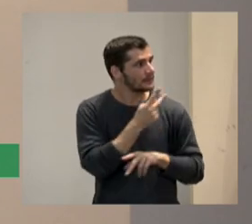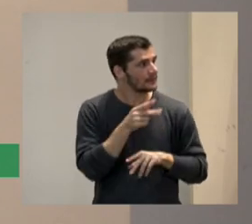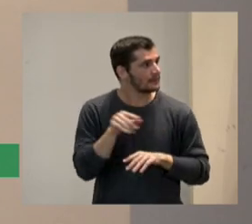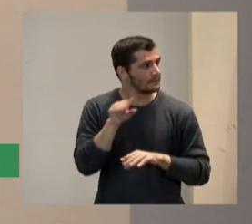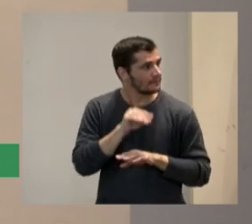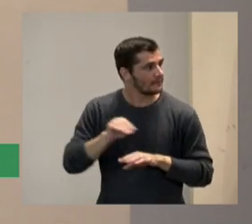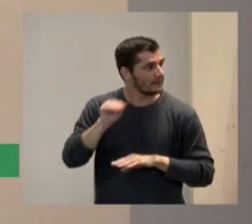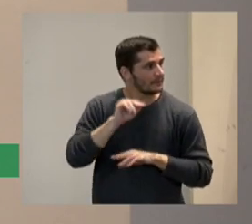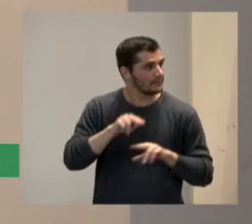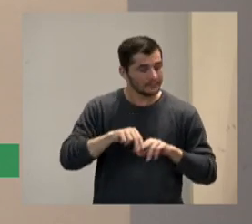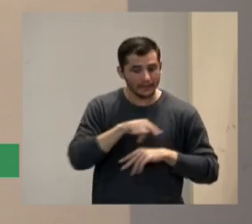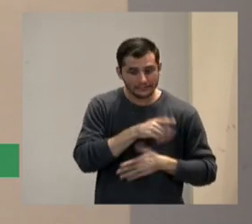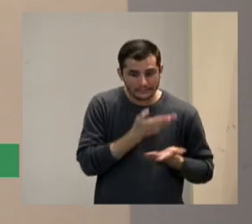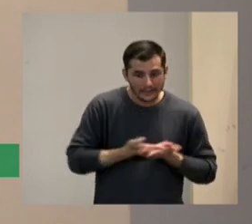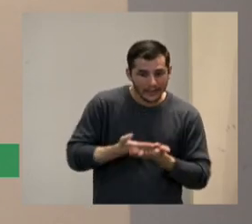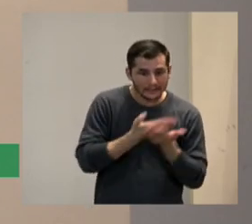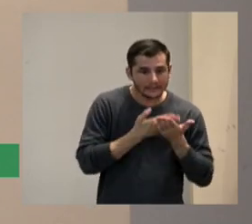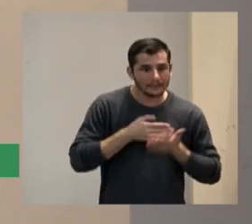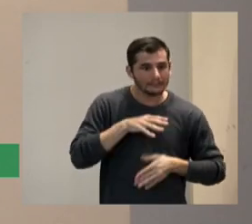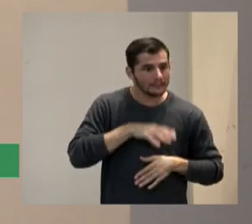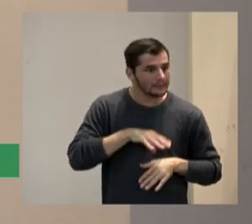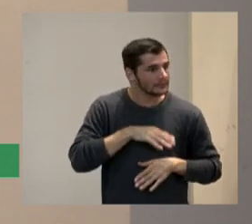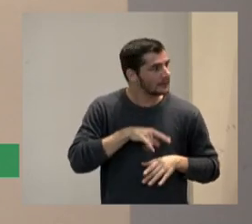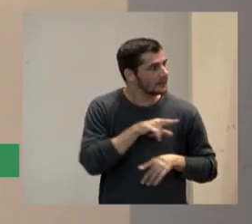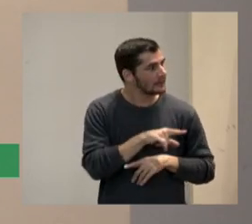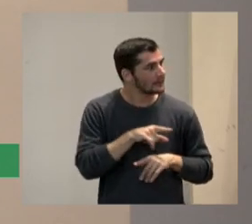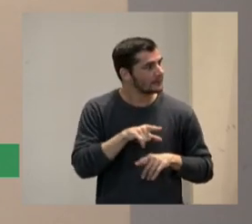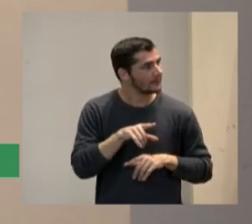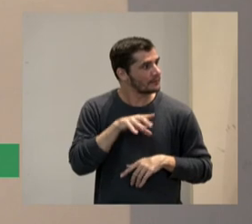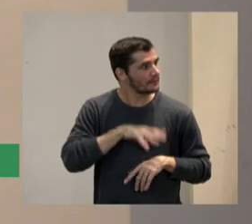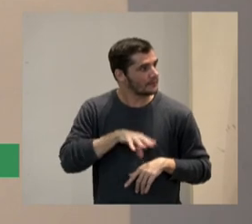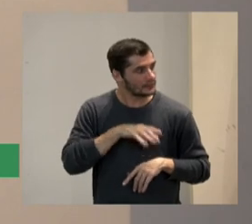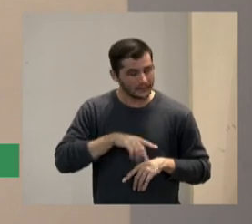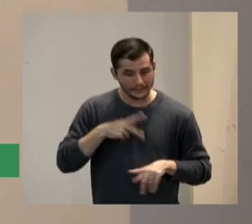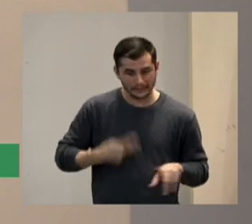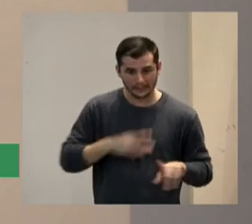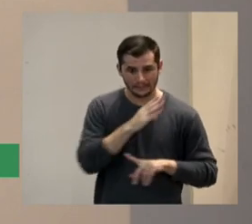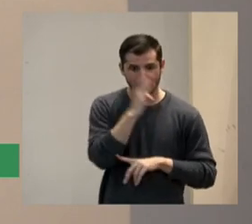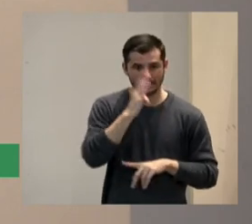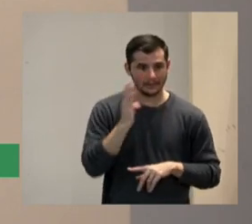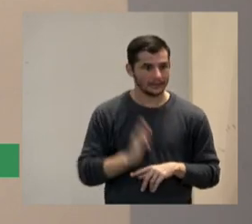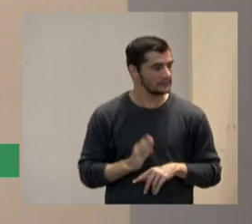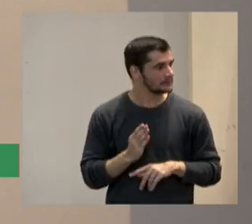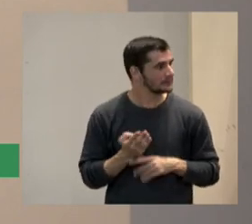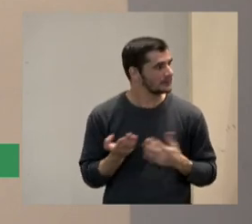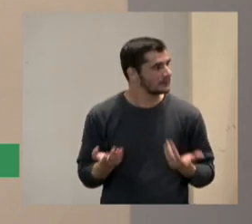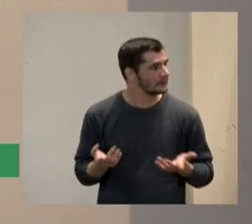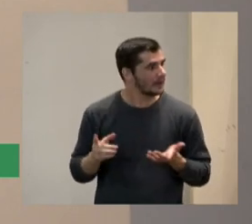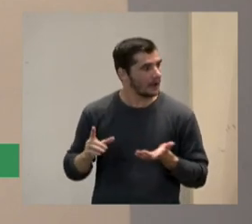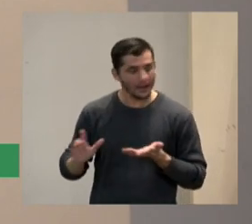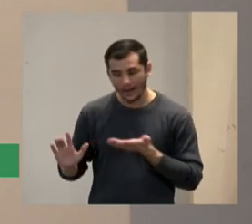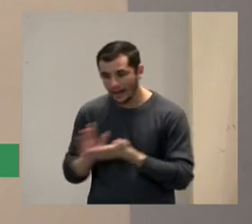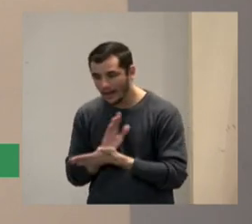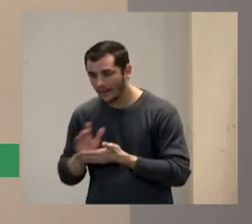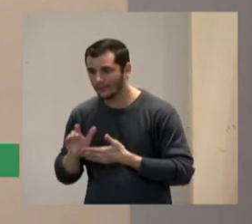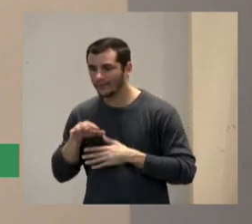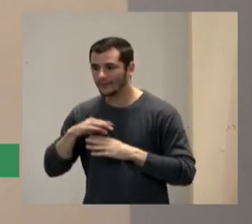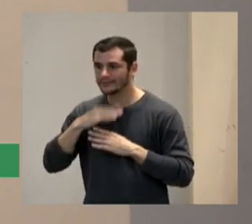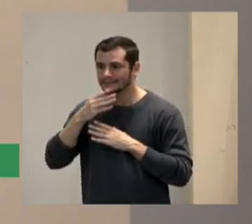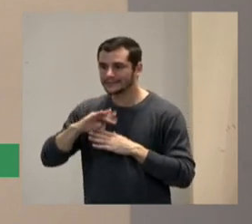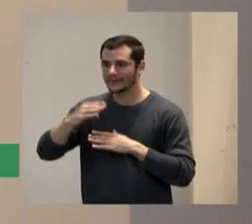muito que eu estudei eu vou falar português do Brasil com uns fortes sotaques